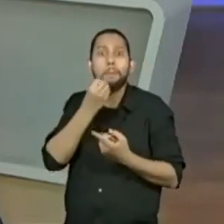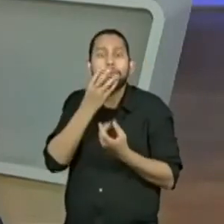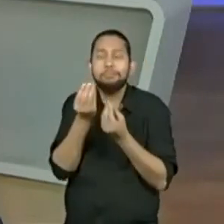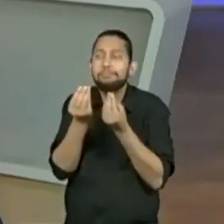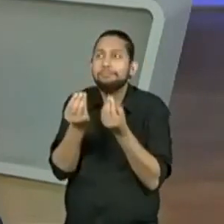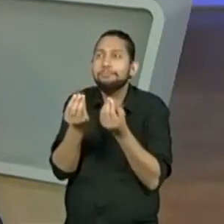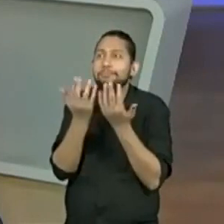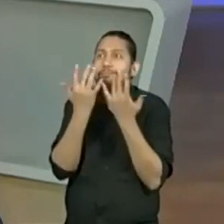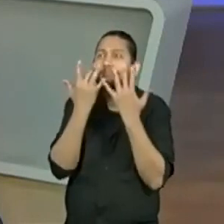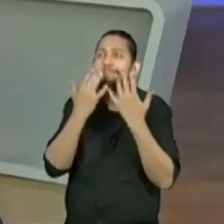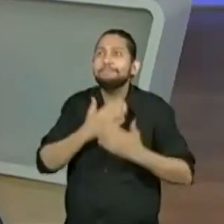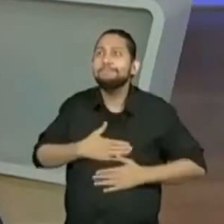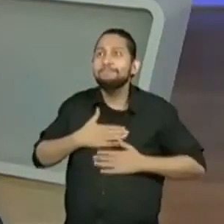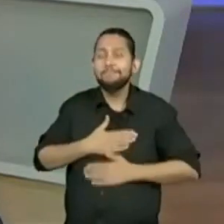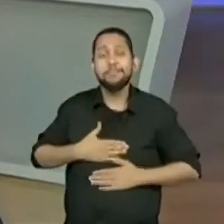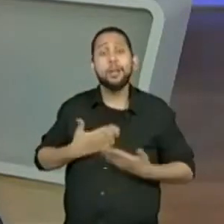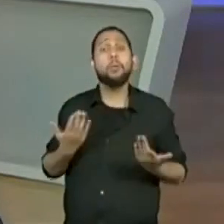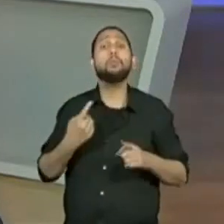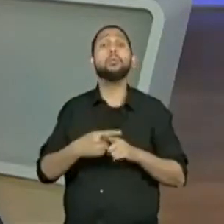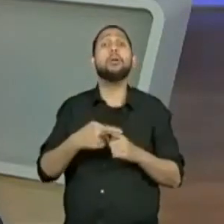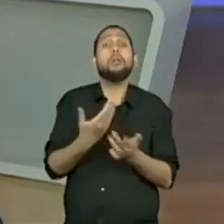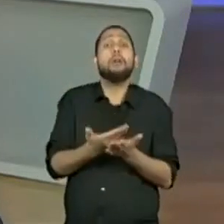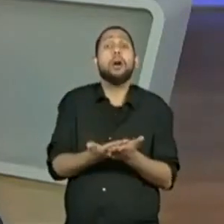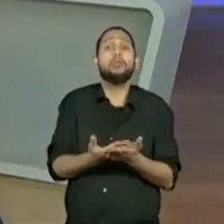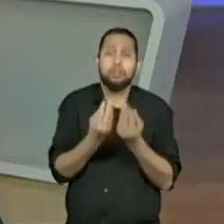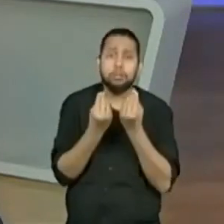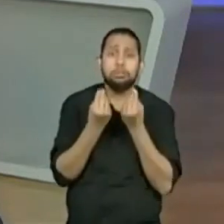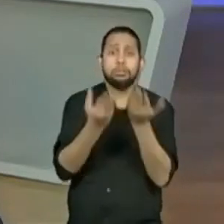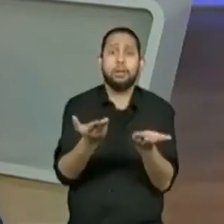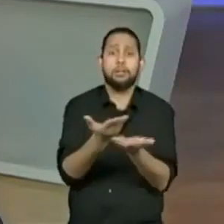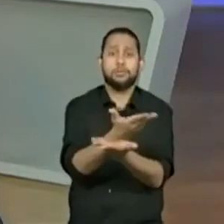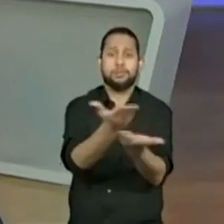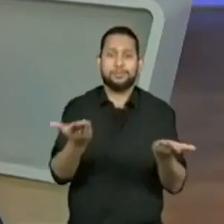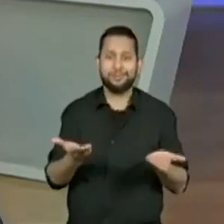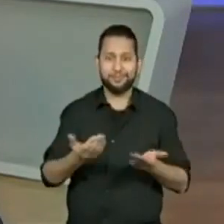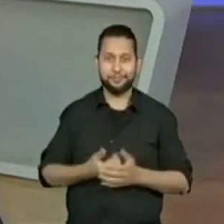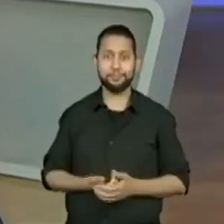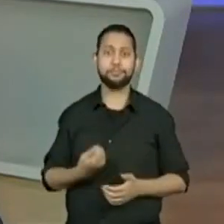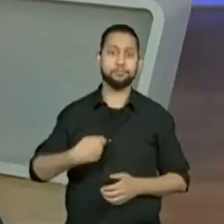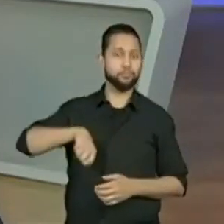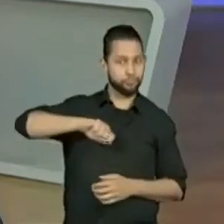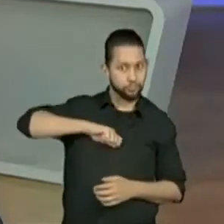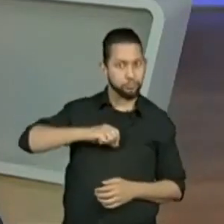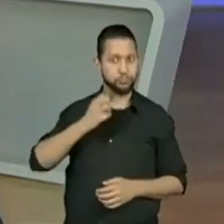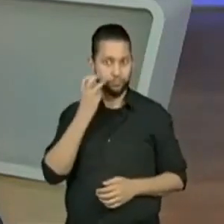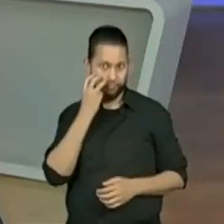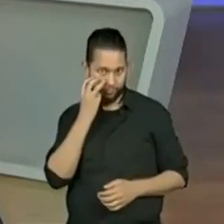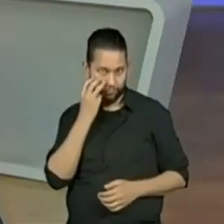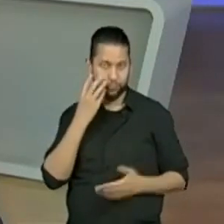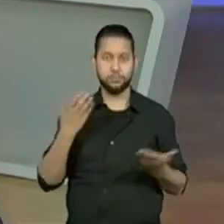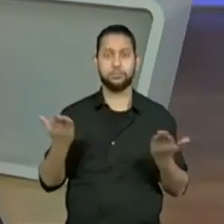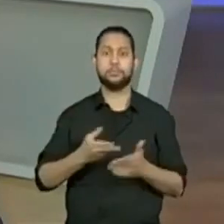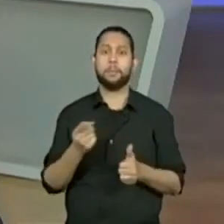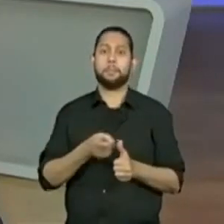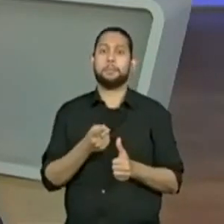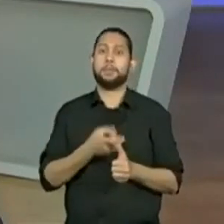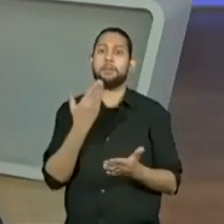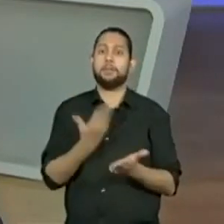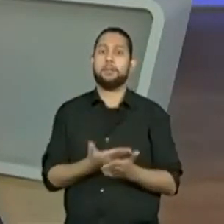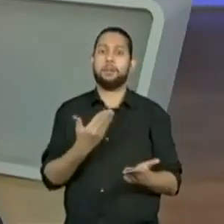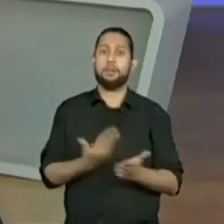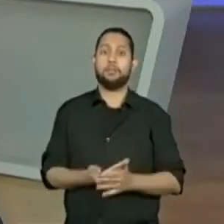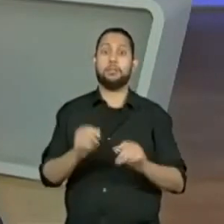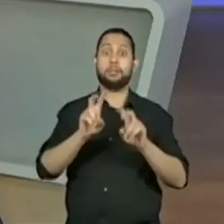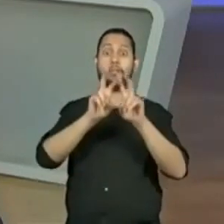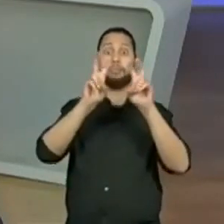por causa de vocês, obviamente. Eu sou a professora Regiane e essa é a nossa primeira aula sobre